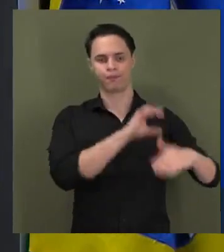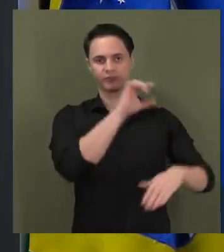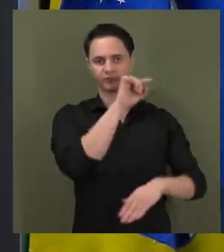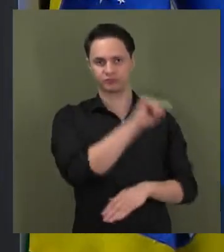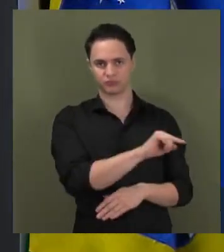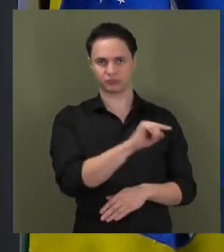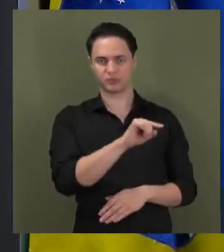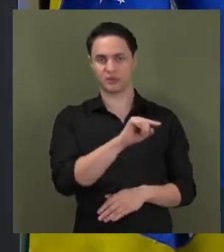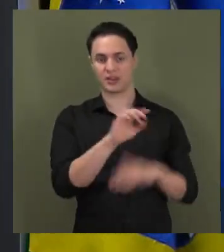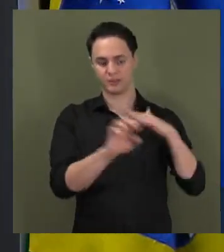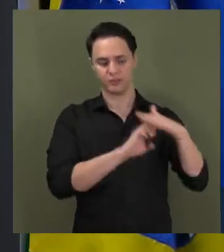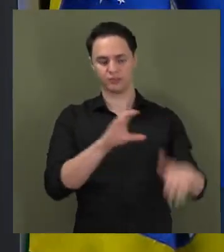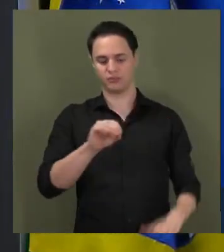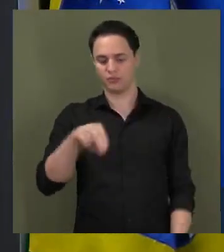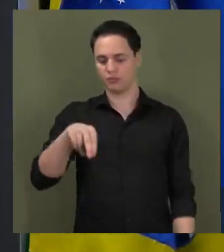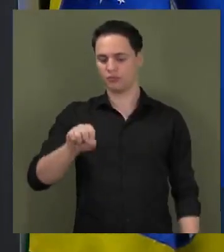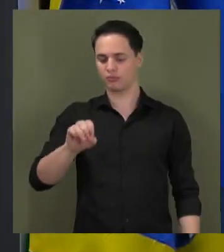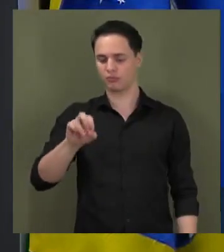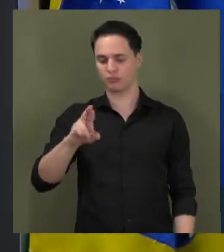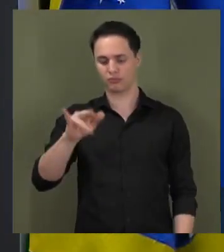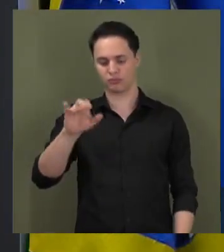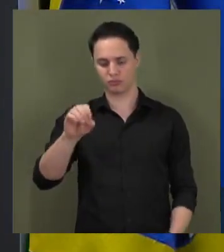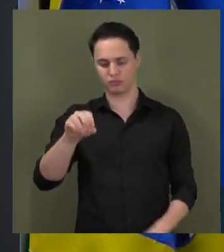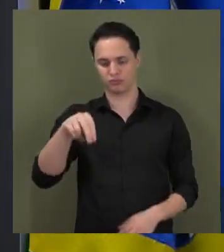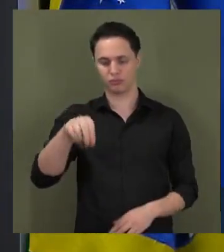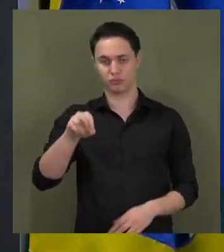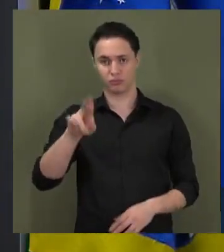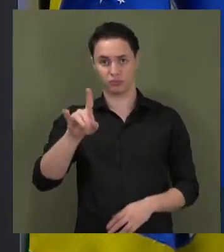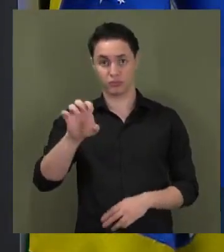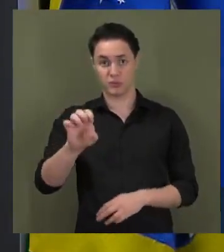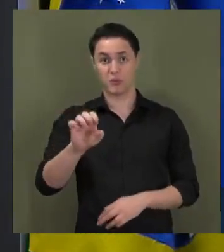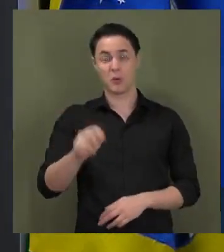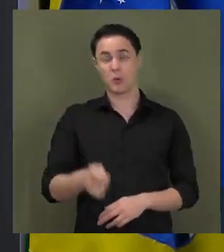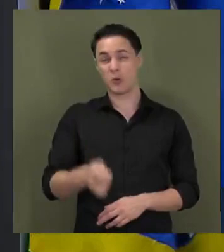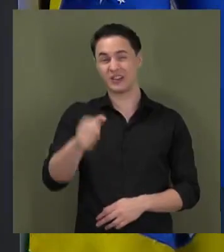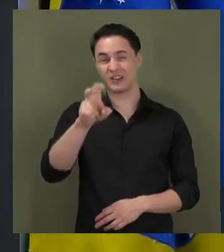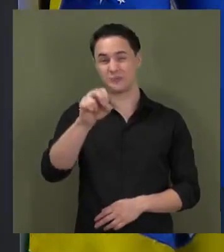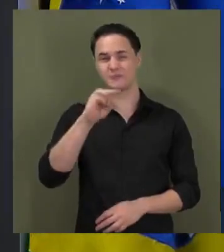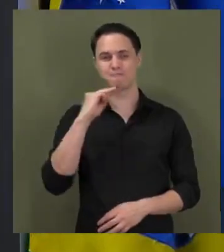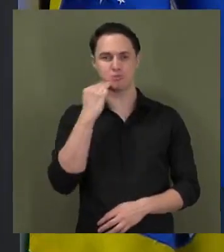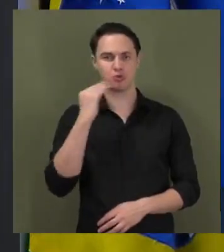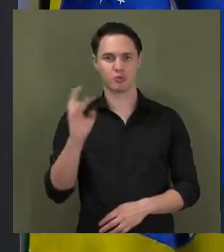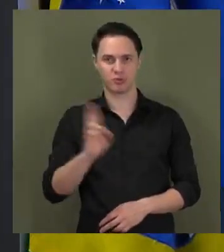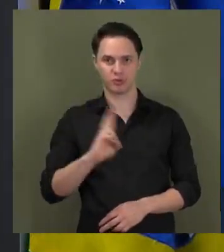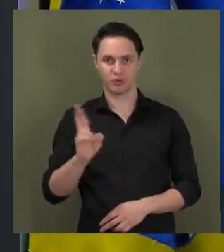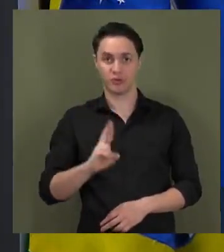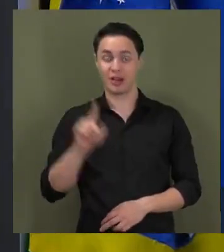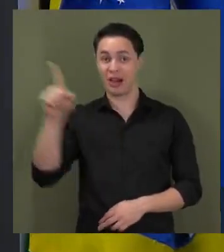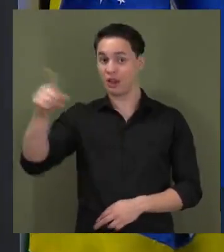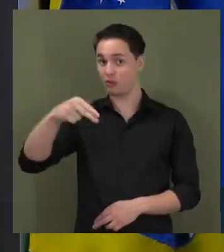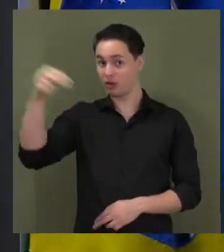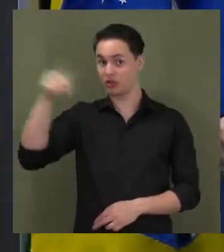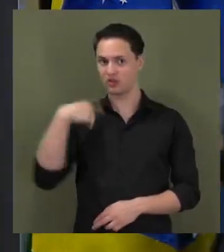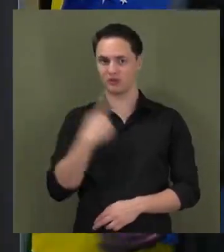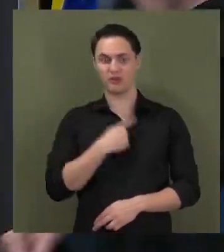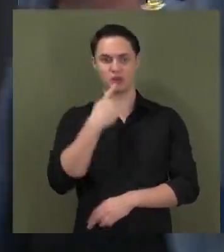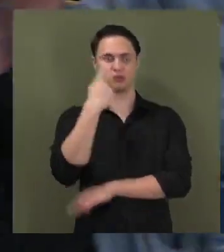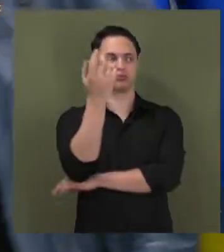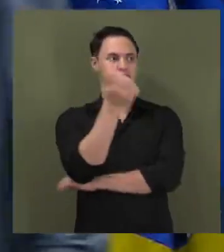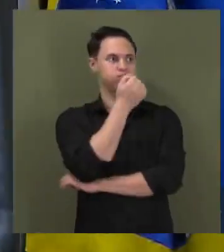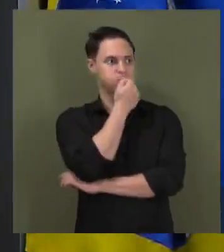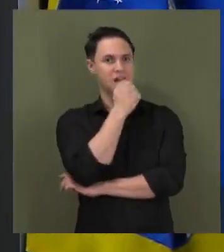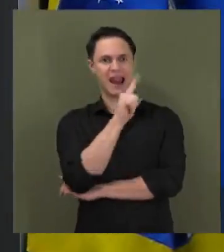consórcio nordeste quase 50 milhões de reais, como a gente diz no Nordeste, numa lapada.